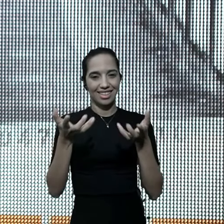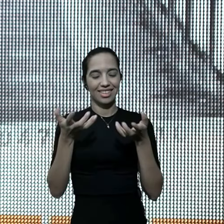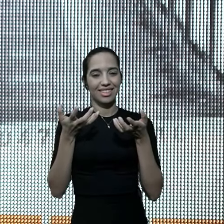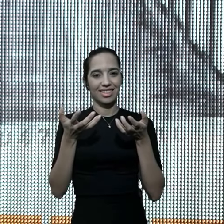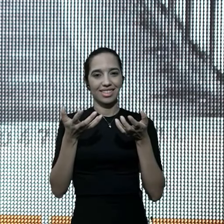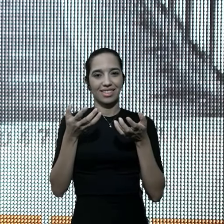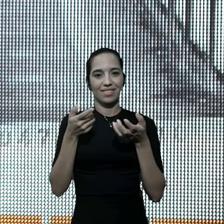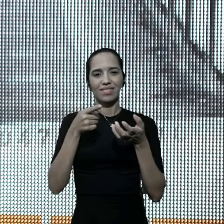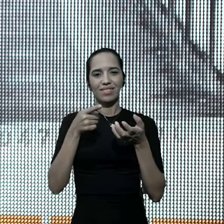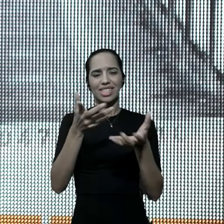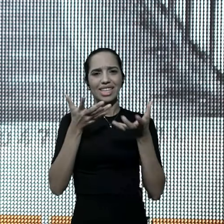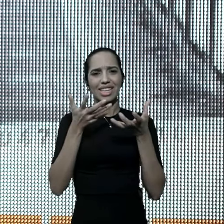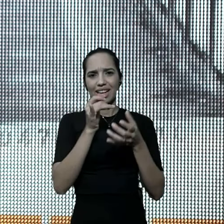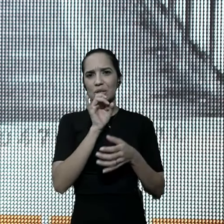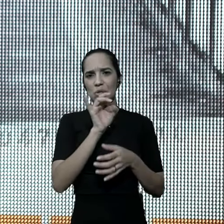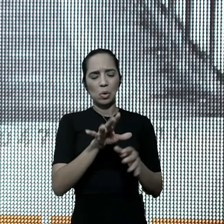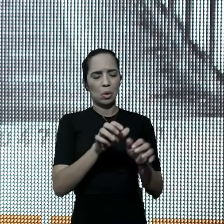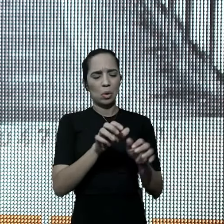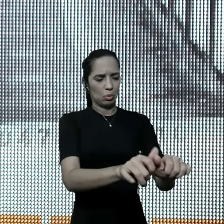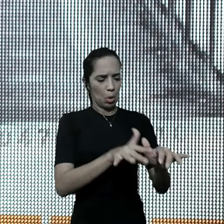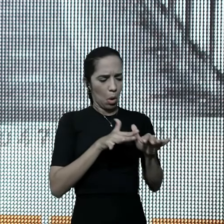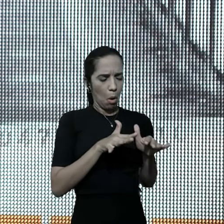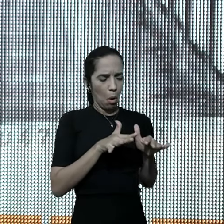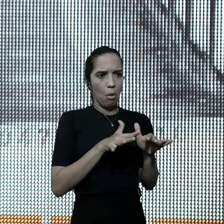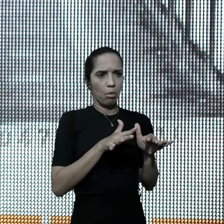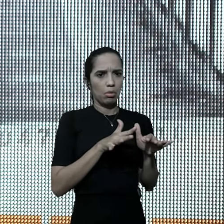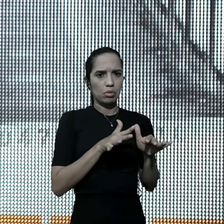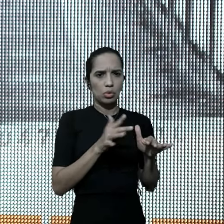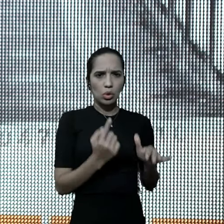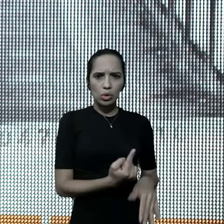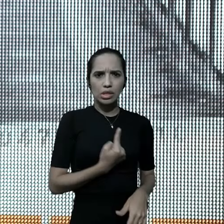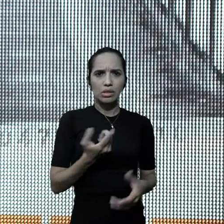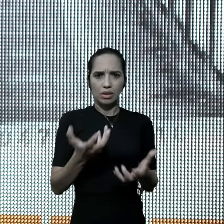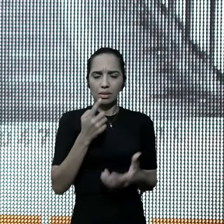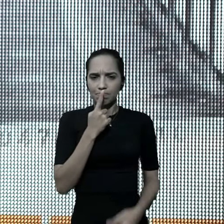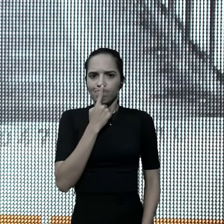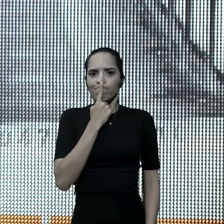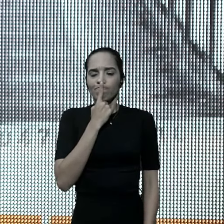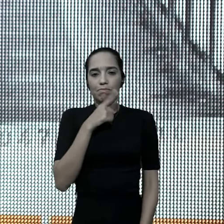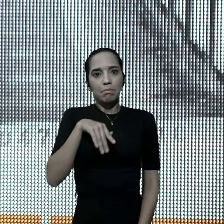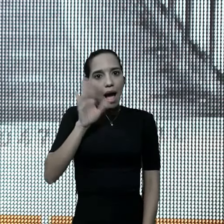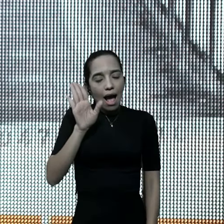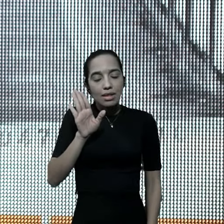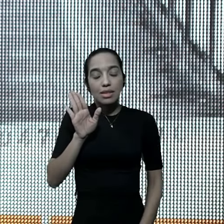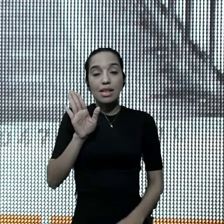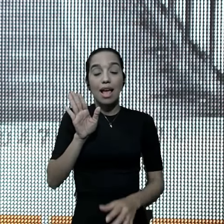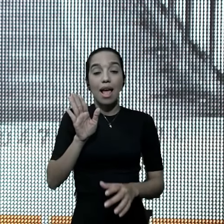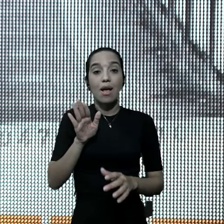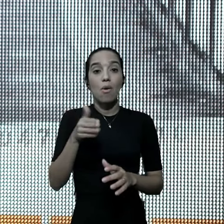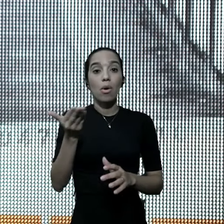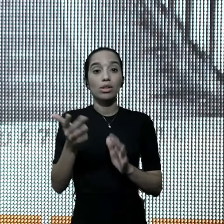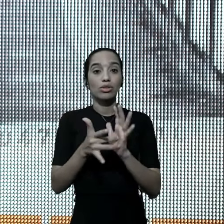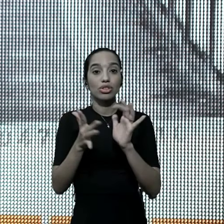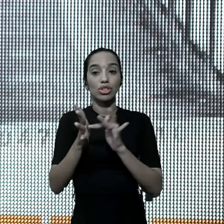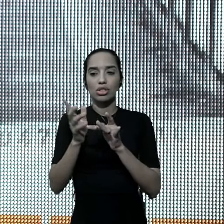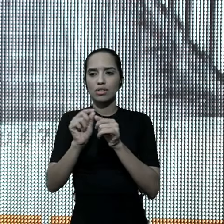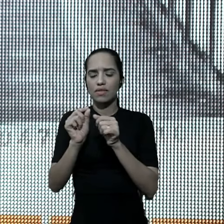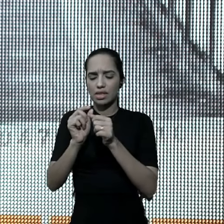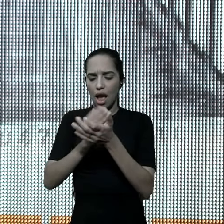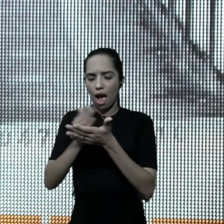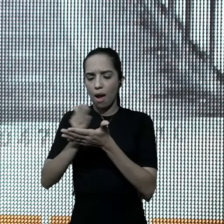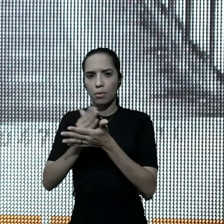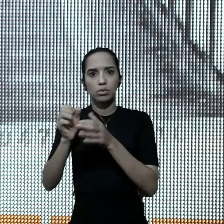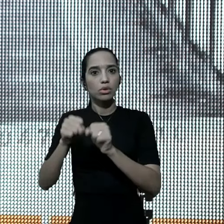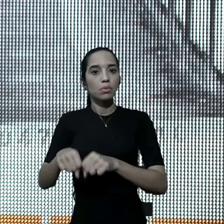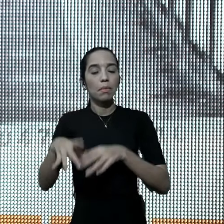você quer sair, dessa multidão? você quer ser, alguém mais íntimo? Bíblia fala, que todas as vezes, que Jesus ia fazer, alguns milagres,